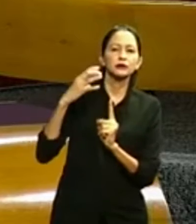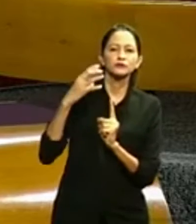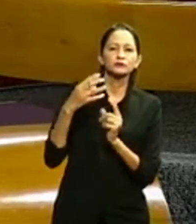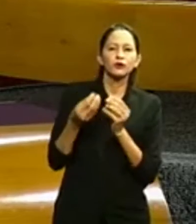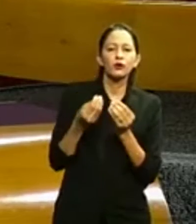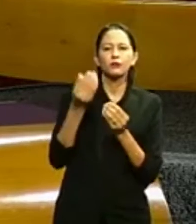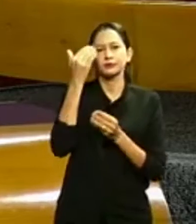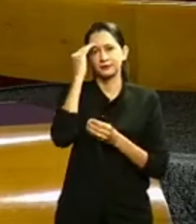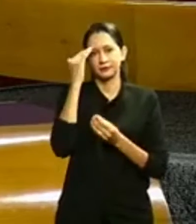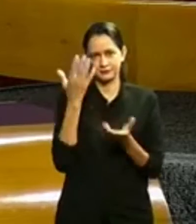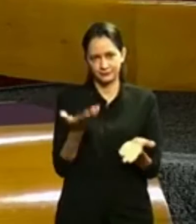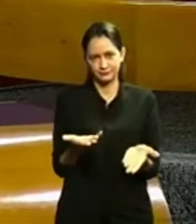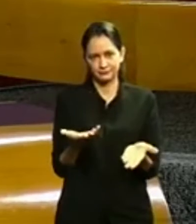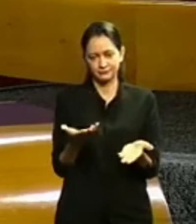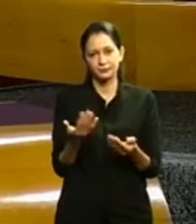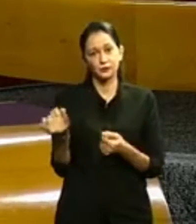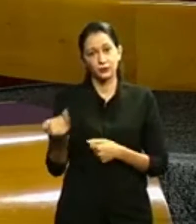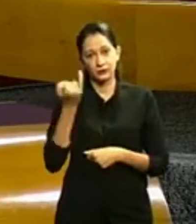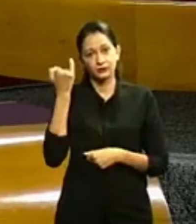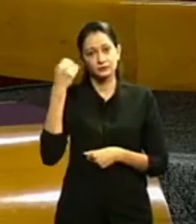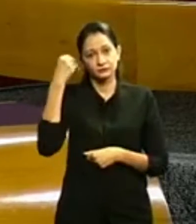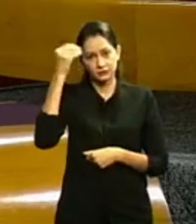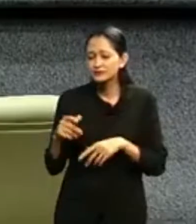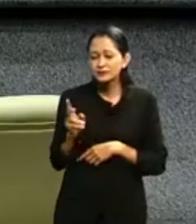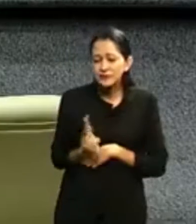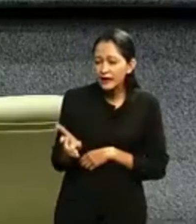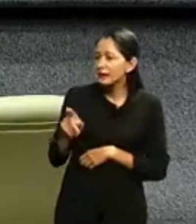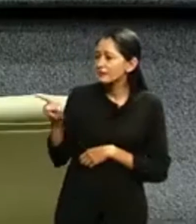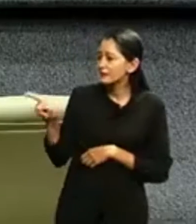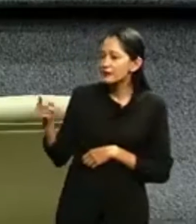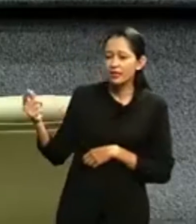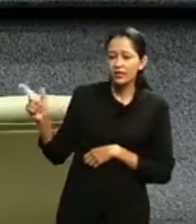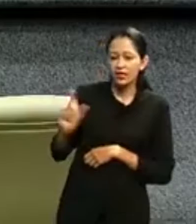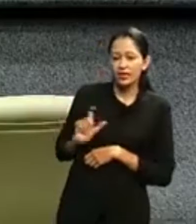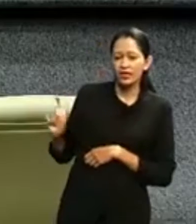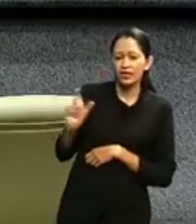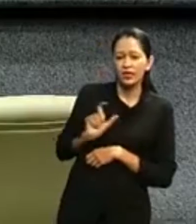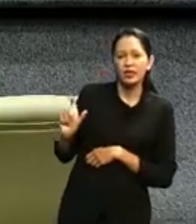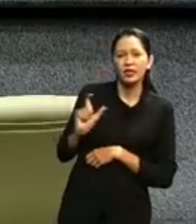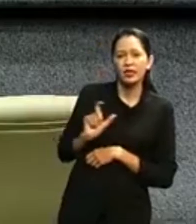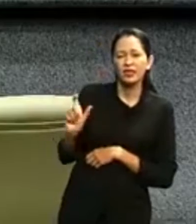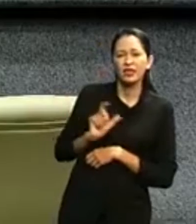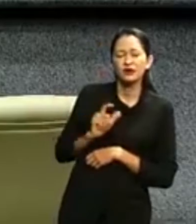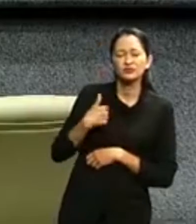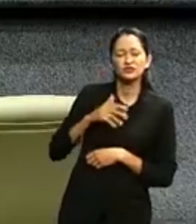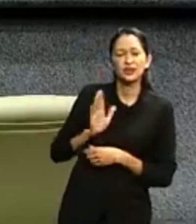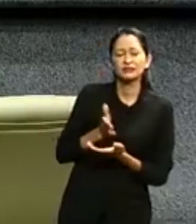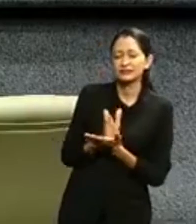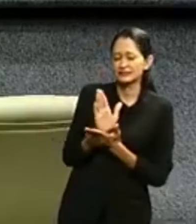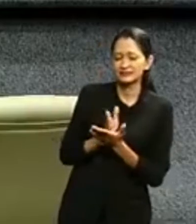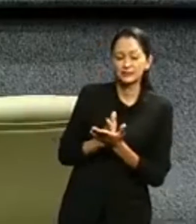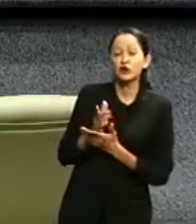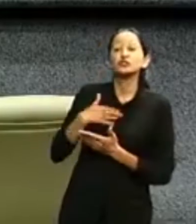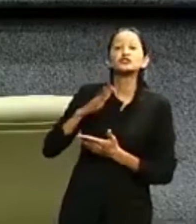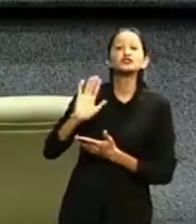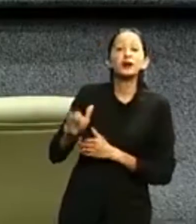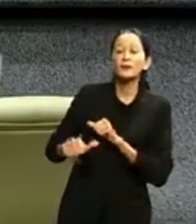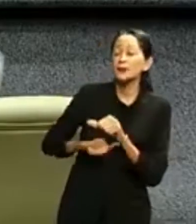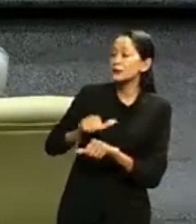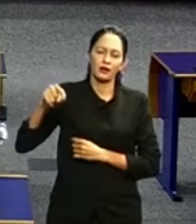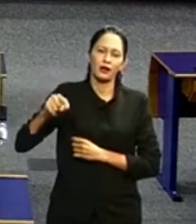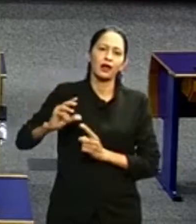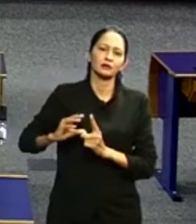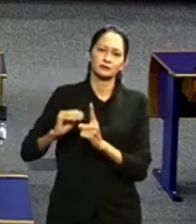gente pode experimentar no nosso dia a dia. A vereadora Ava Santiago também palestrou, tratando de assédio